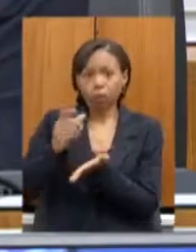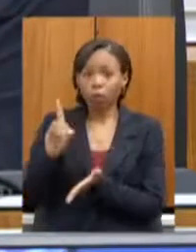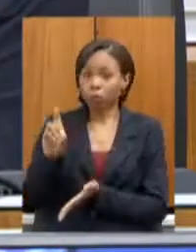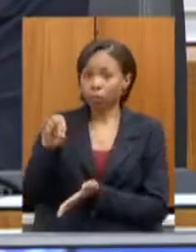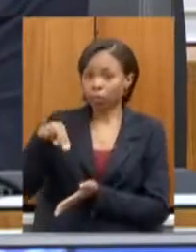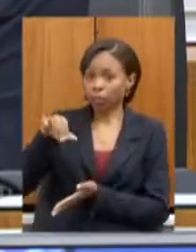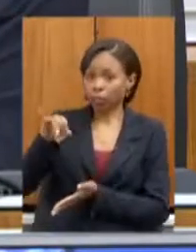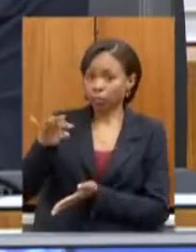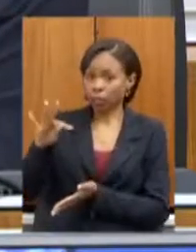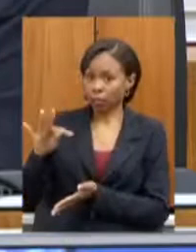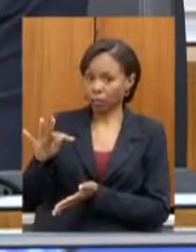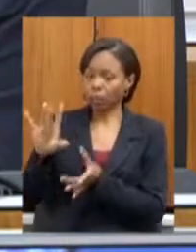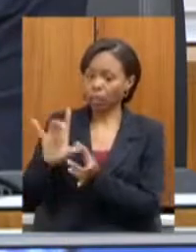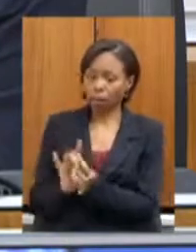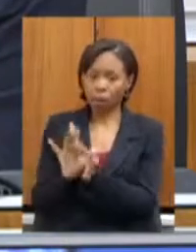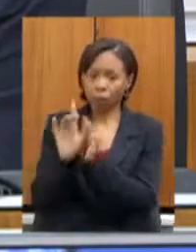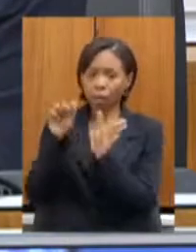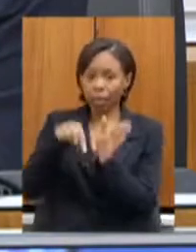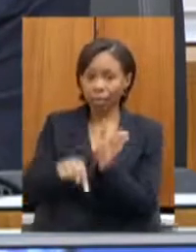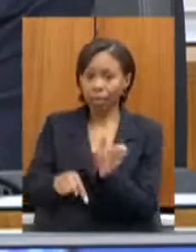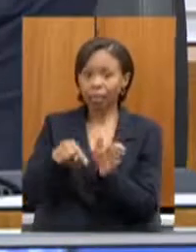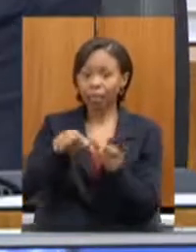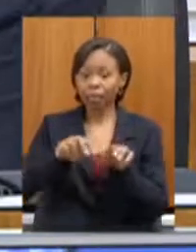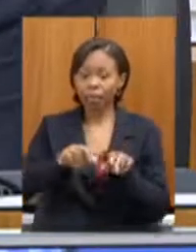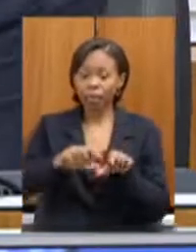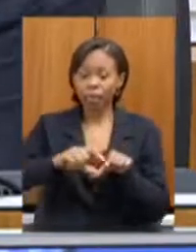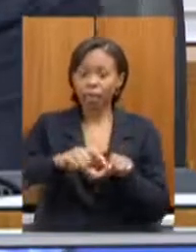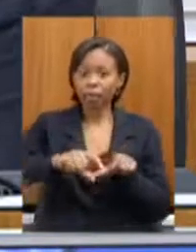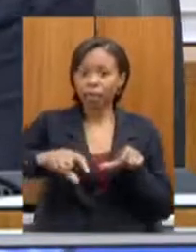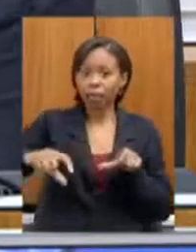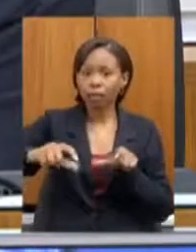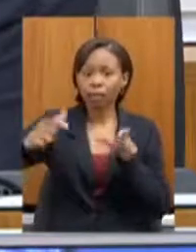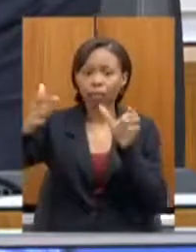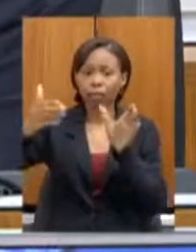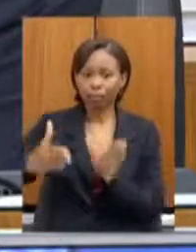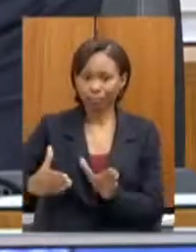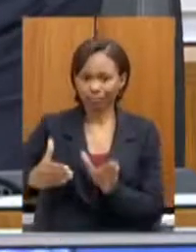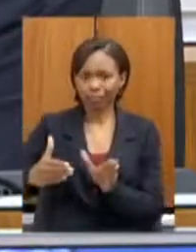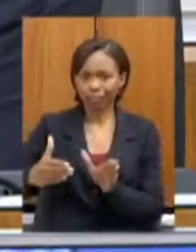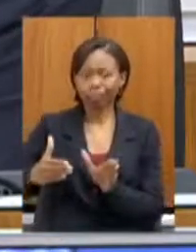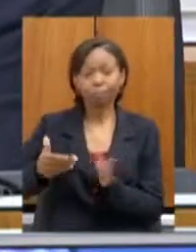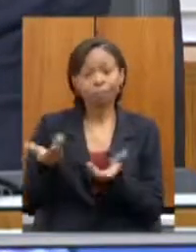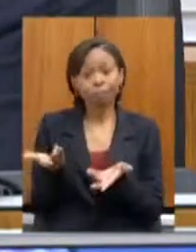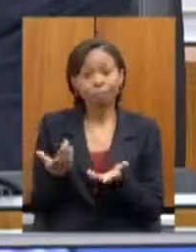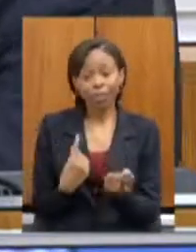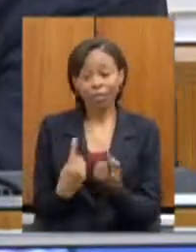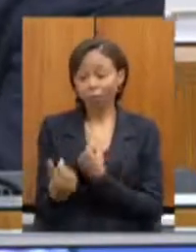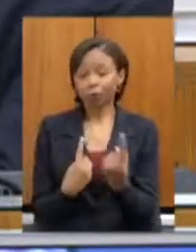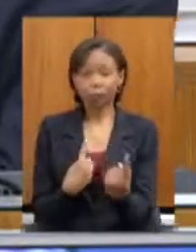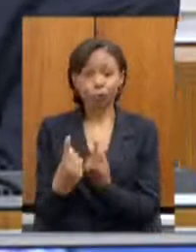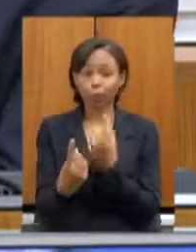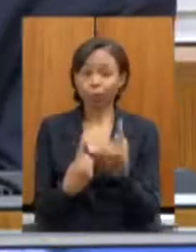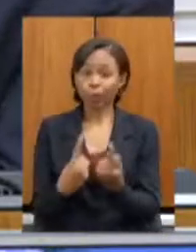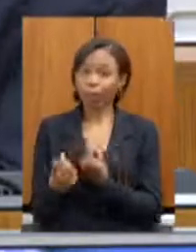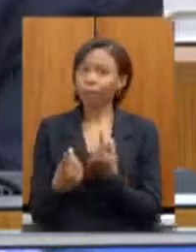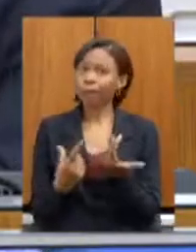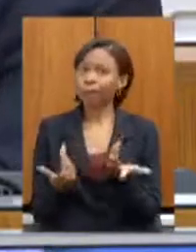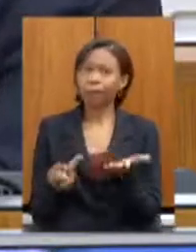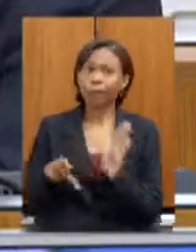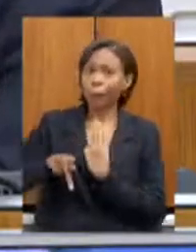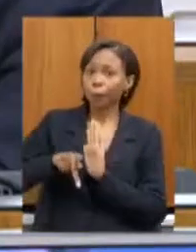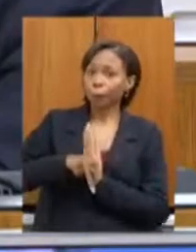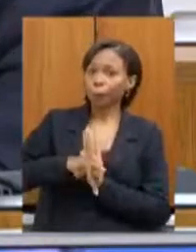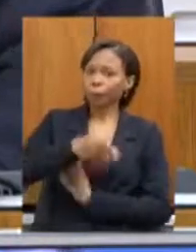momento em que assinamos o contrato de concessão. Então, em nenhum momento essa rodovia fica no Estado.